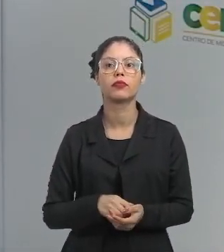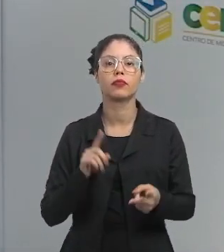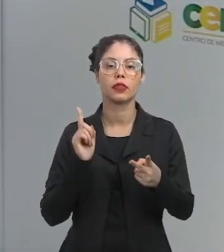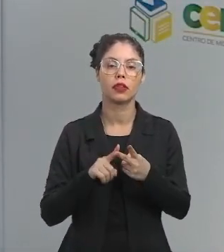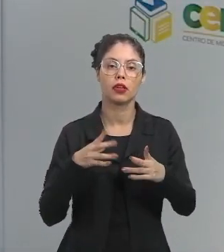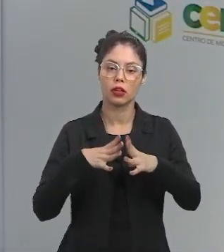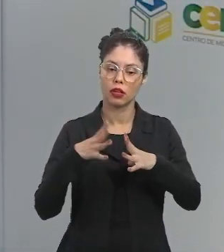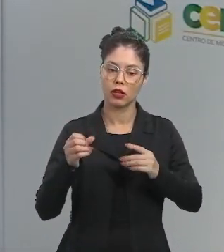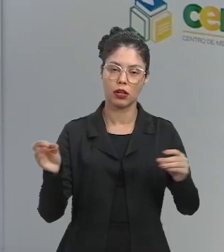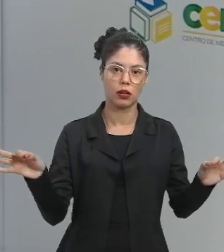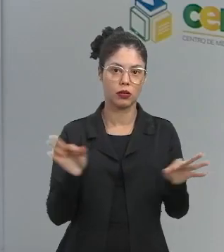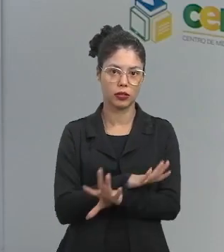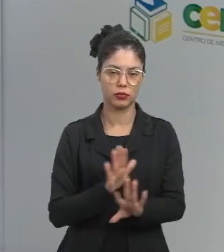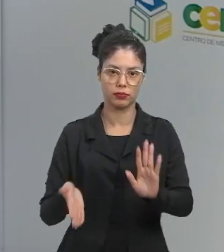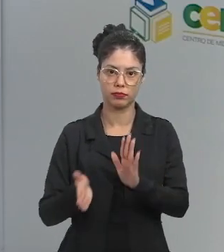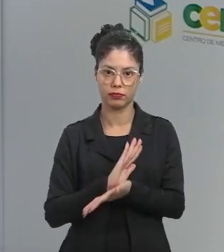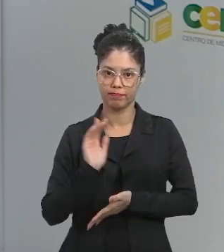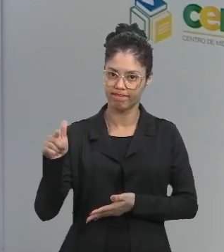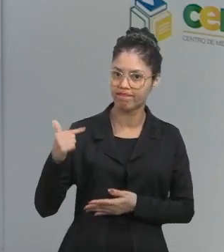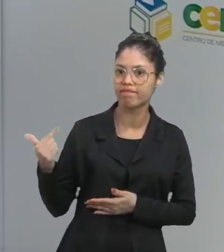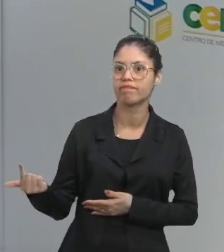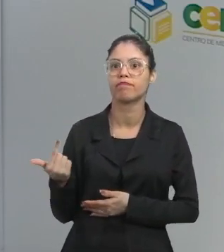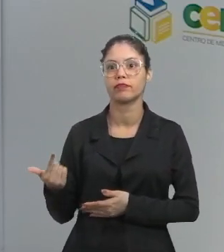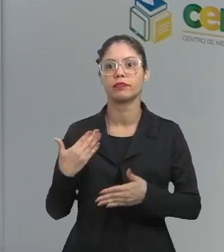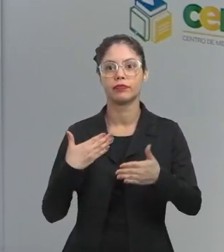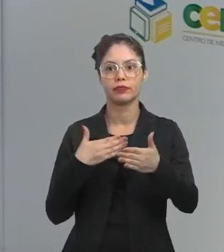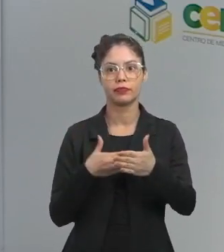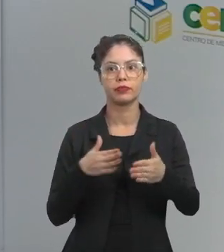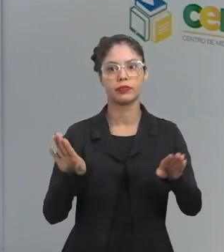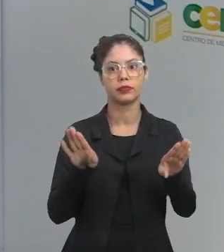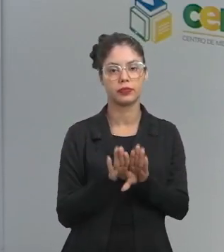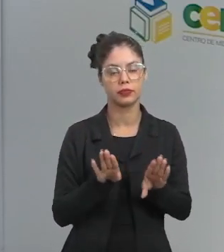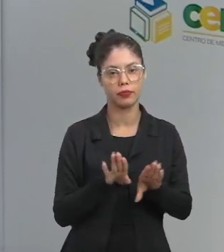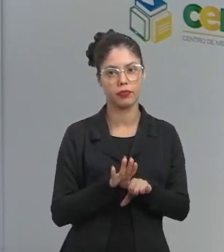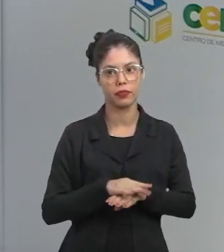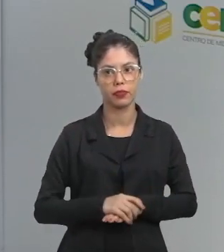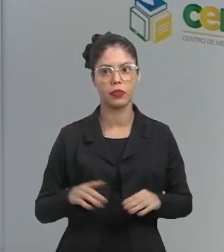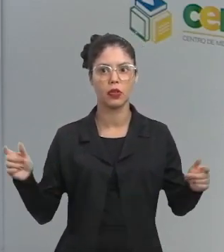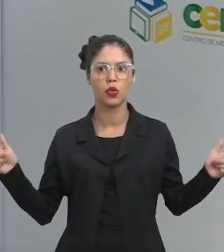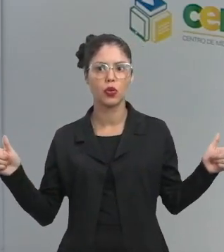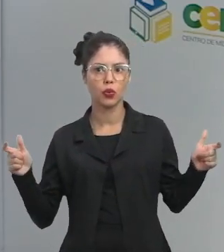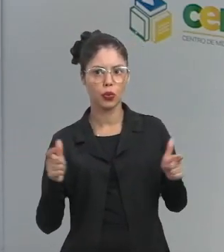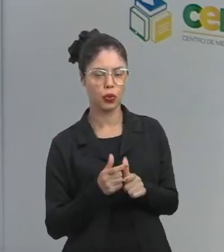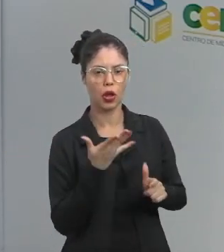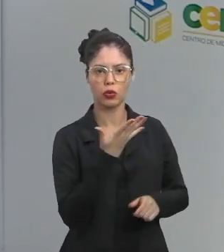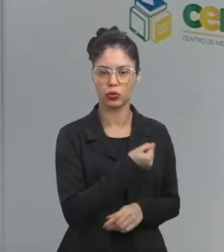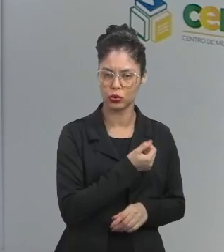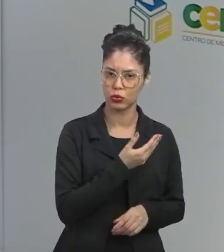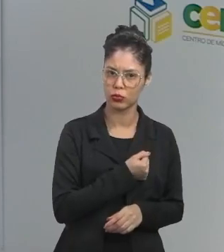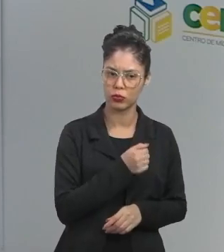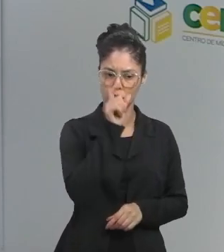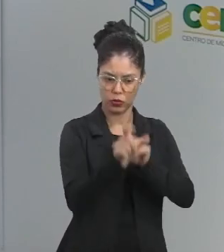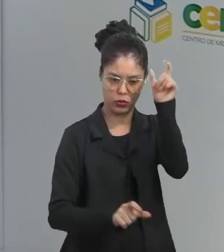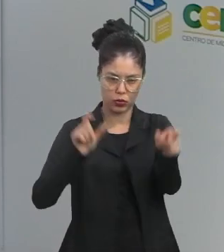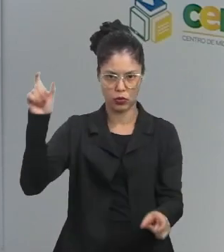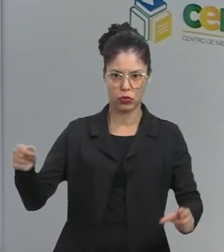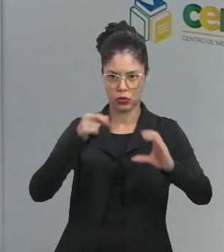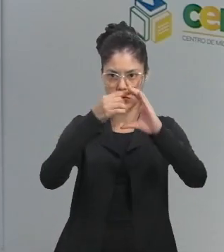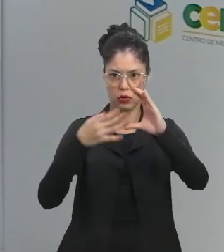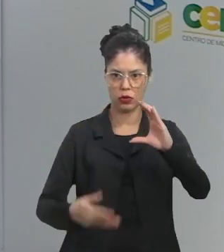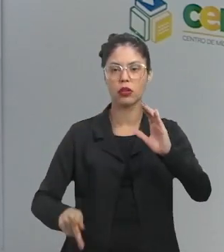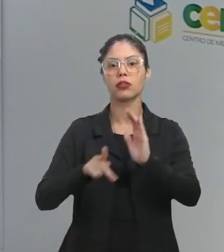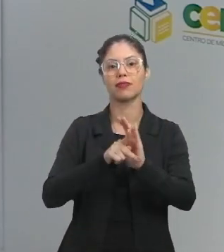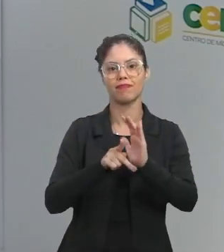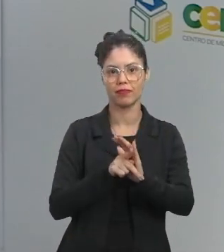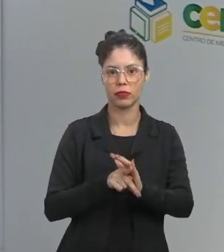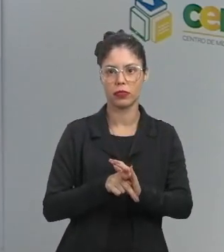destruição de habitat, isso é um outro tipo de impacto ambiental. Redução do número de indivíduos das espécies silvestres.